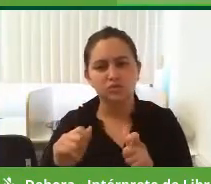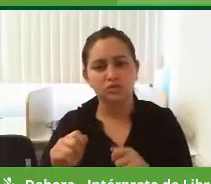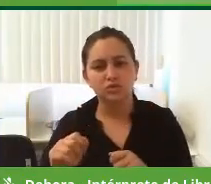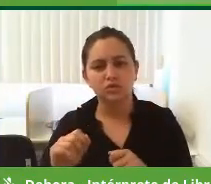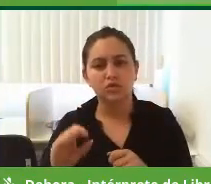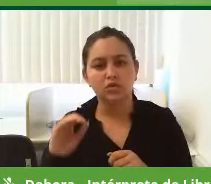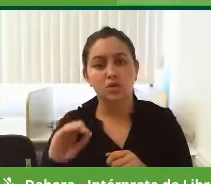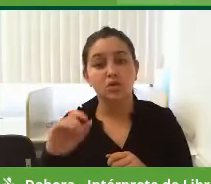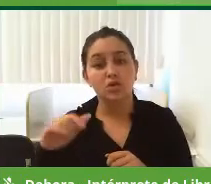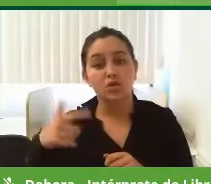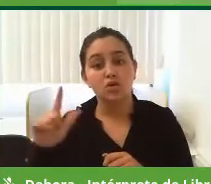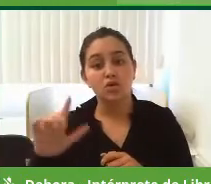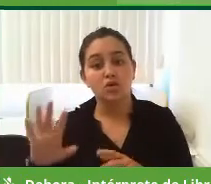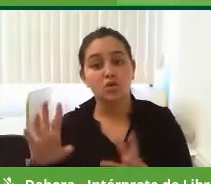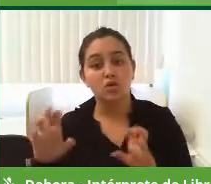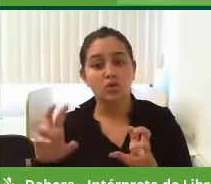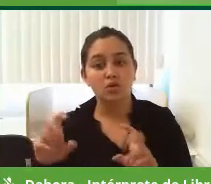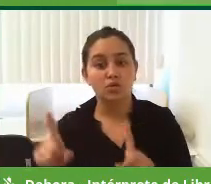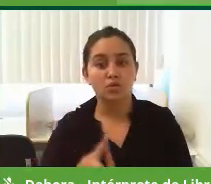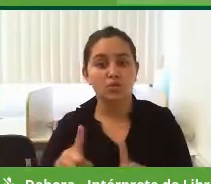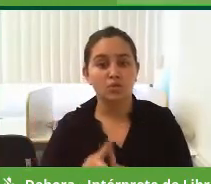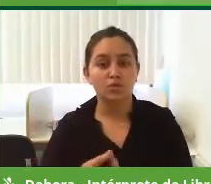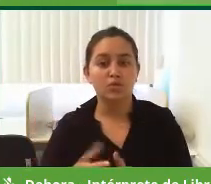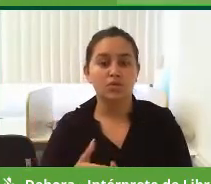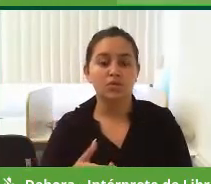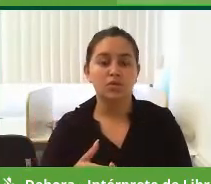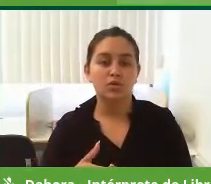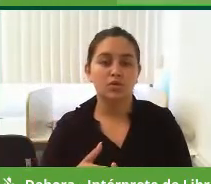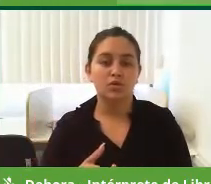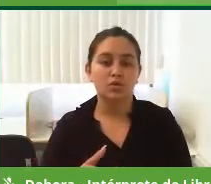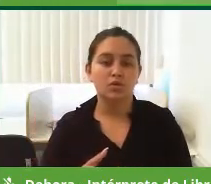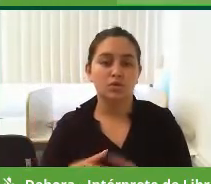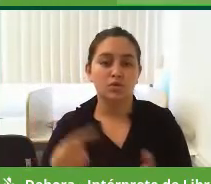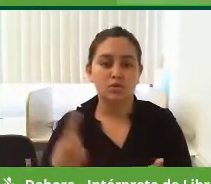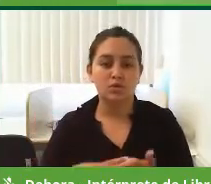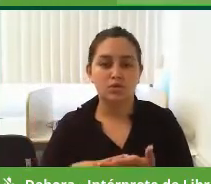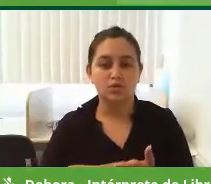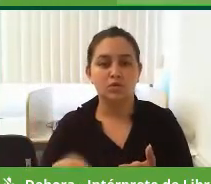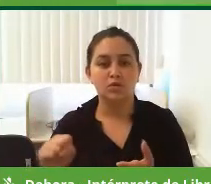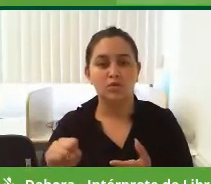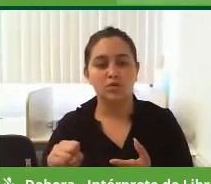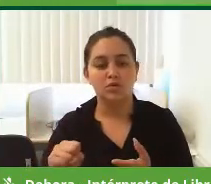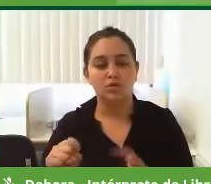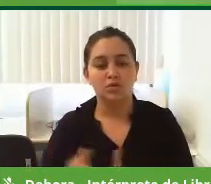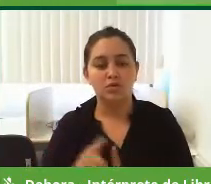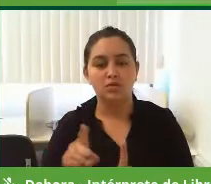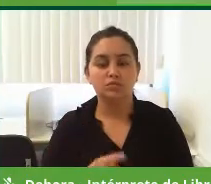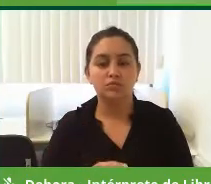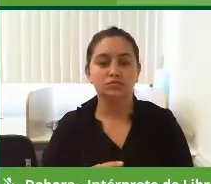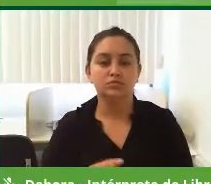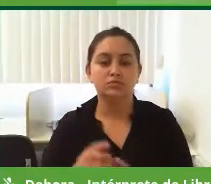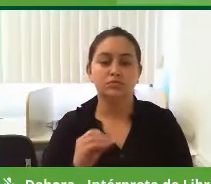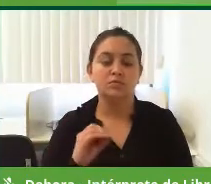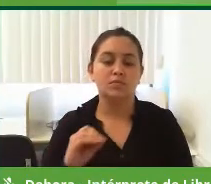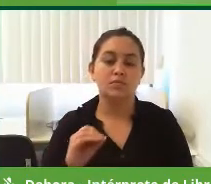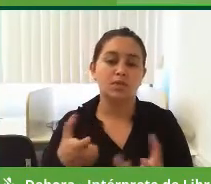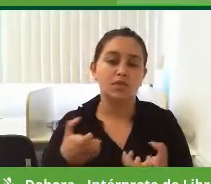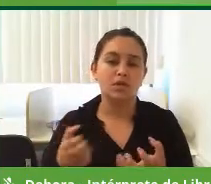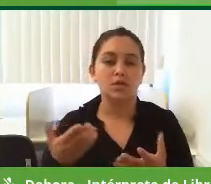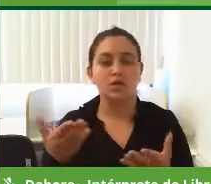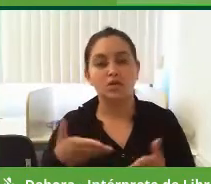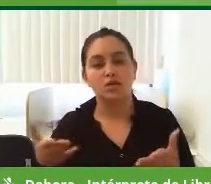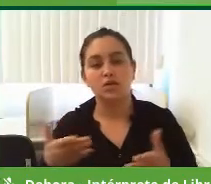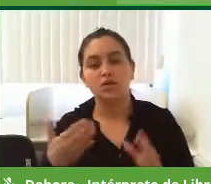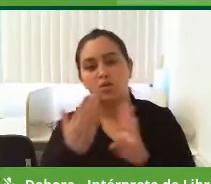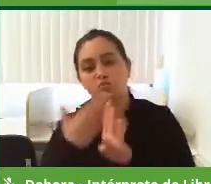nós temos outra questão, é, dentro do nosso programa, que é marcar as consultas digitais. Nós sabemos que, hoje, com as